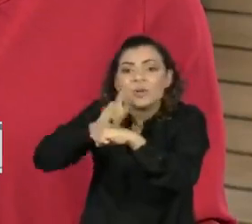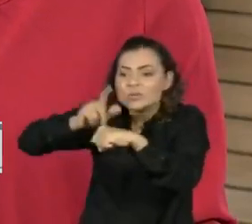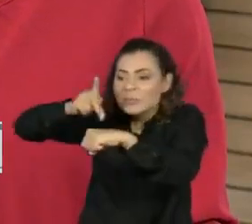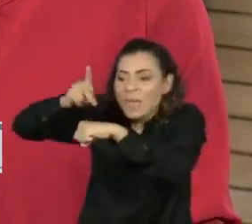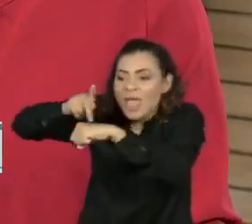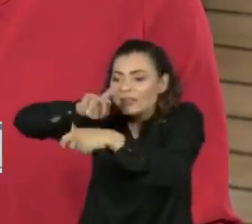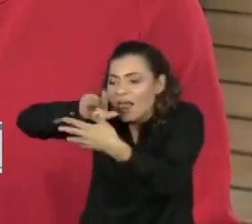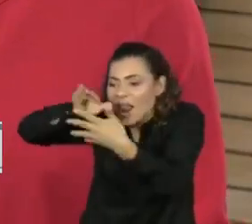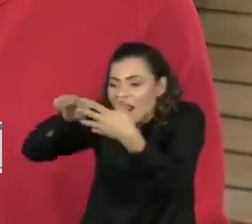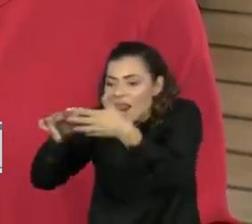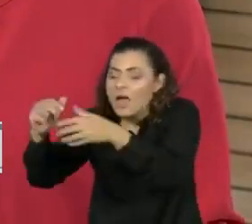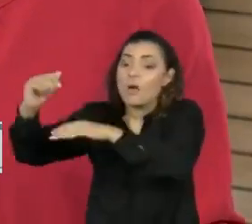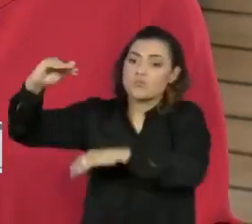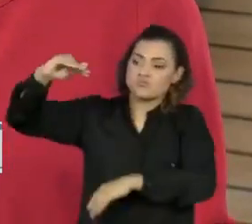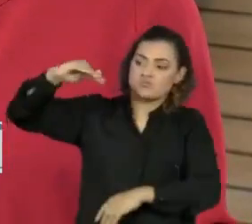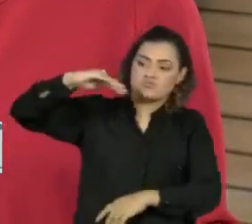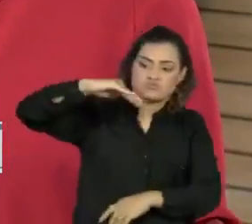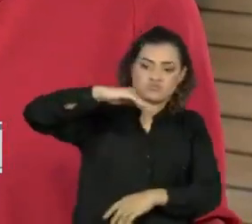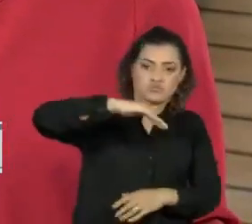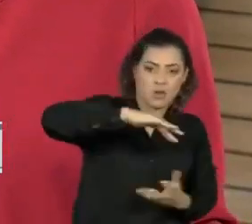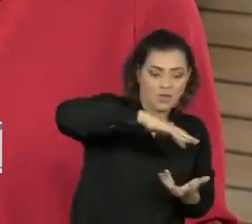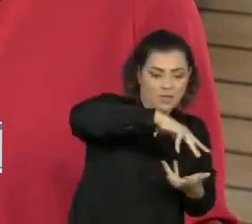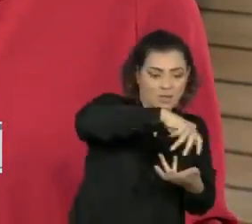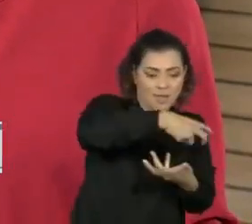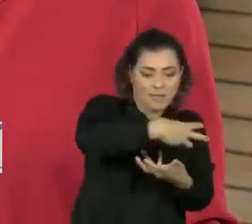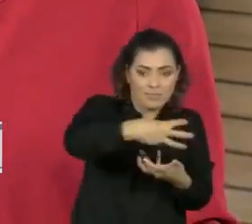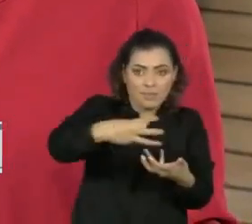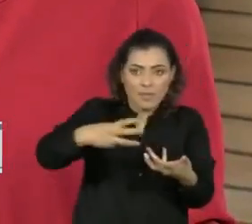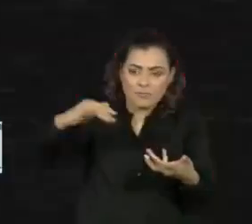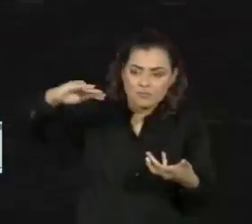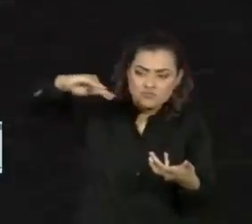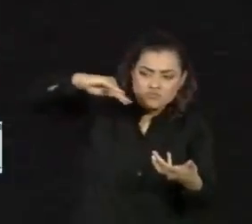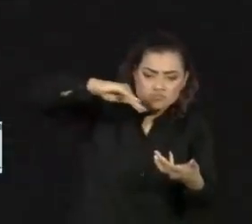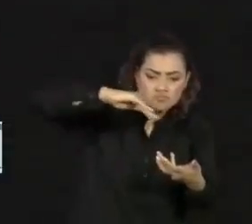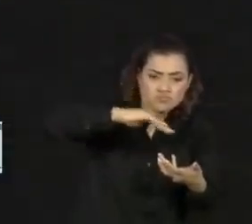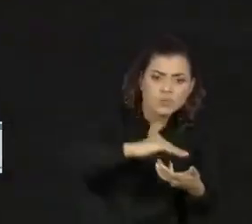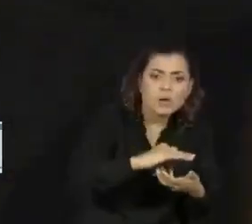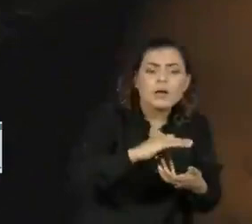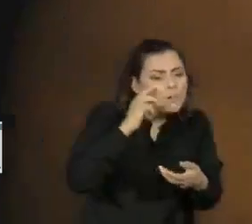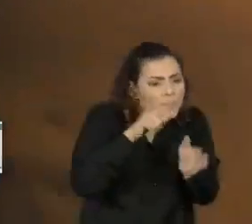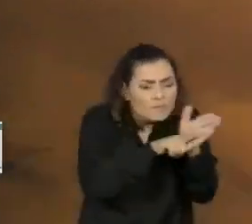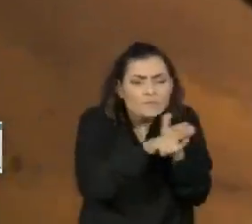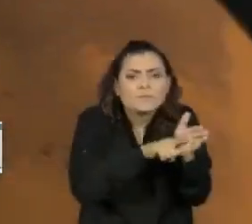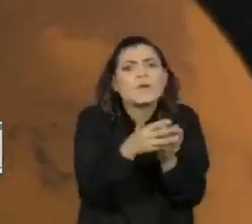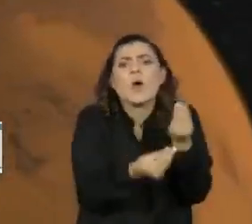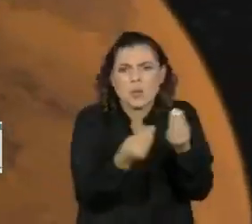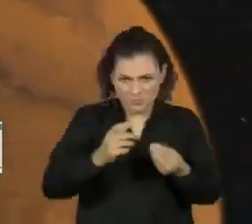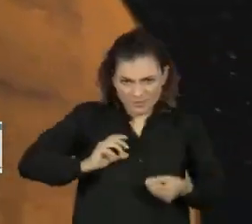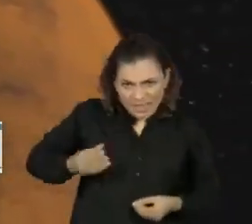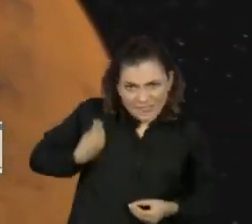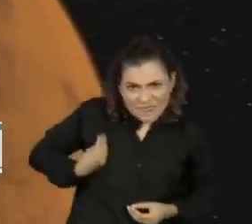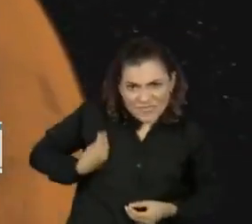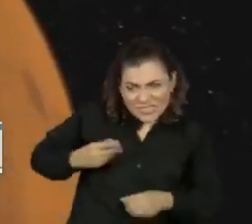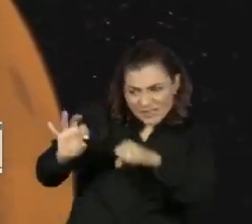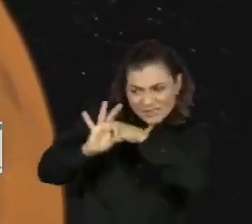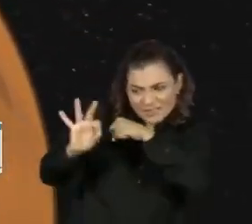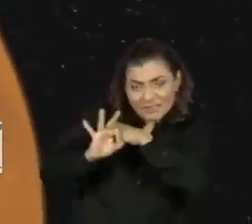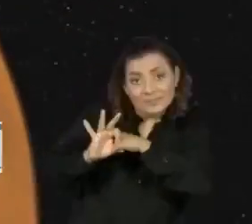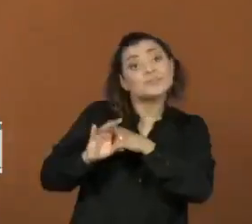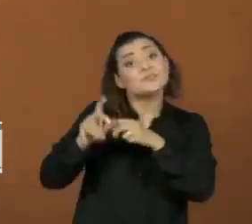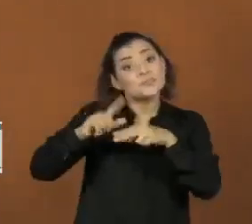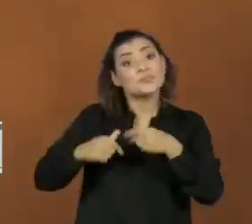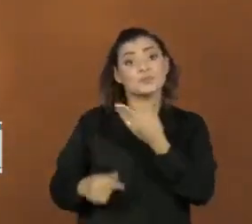volta à Terra em busca de evidências de vida no planeta vermelho. Depois de sete meses de viagem, o